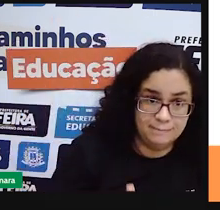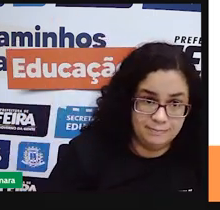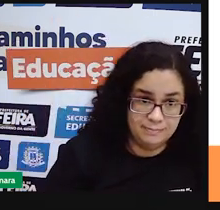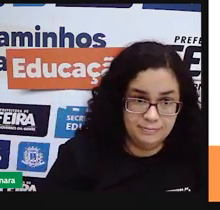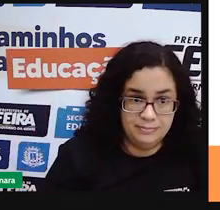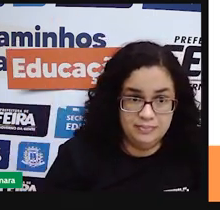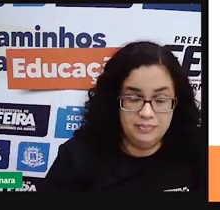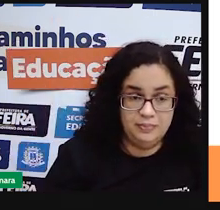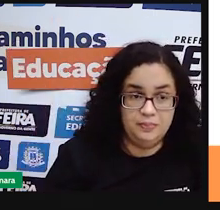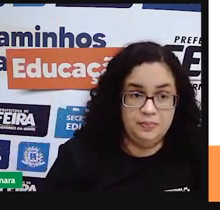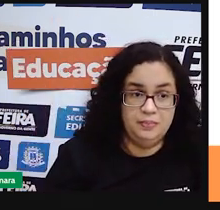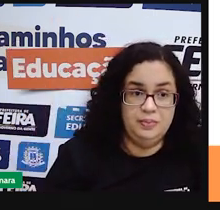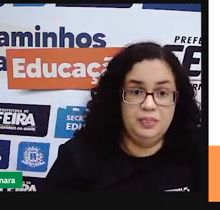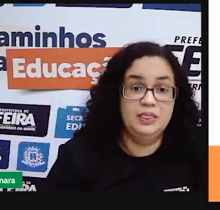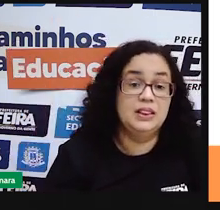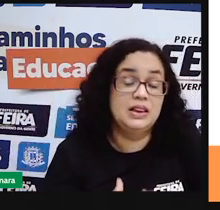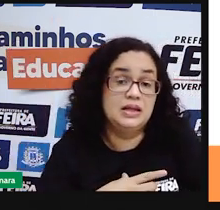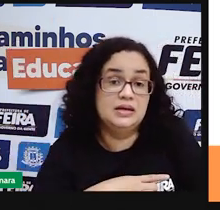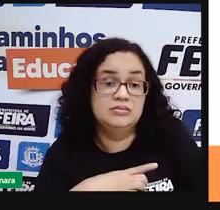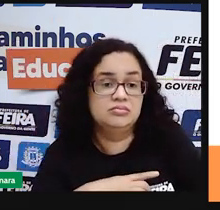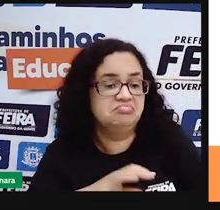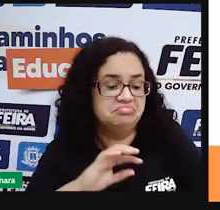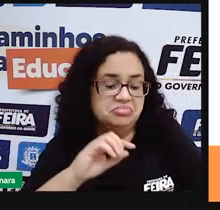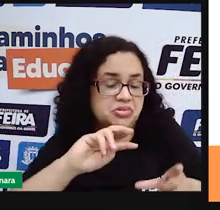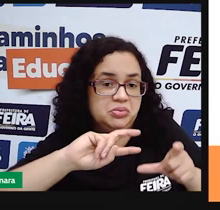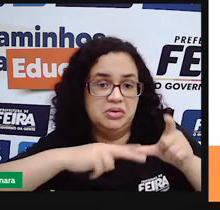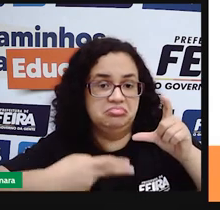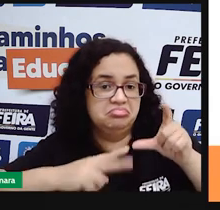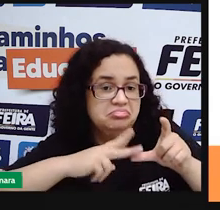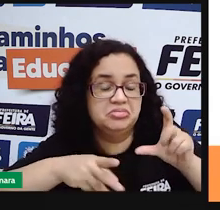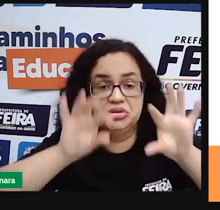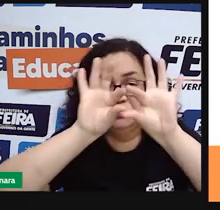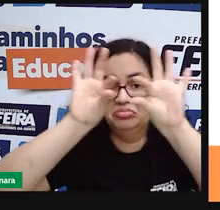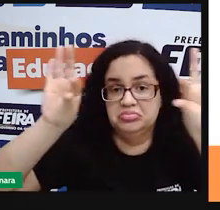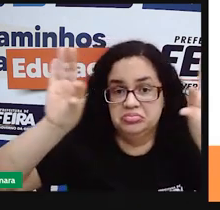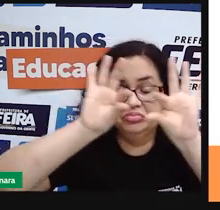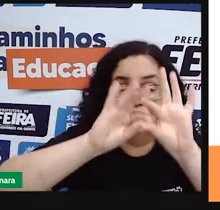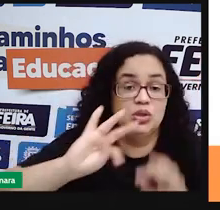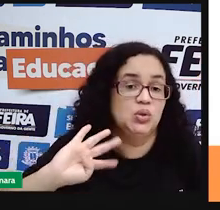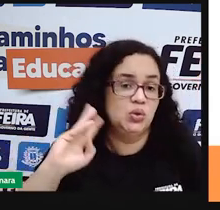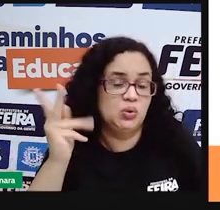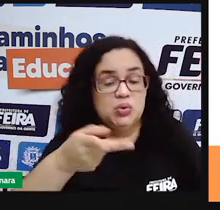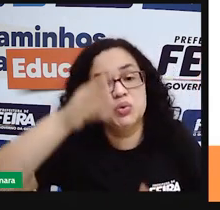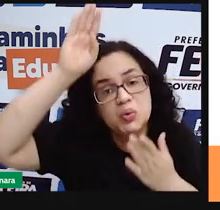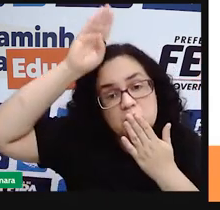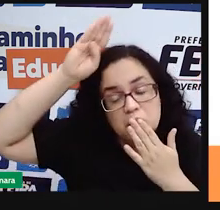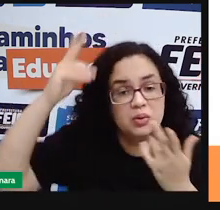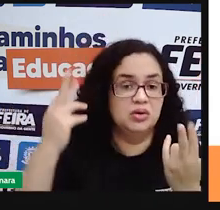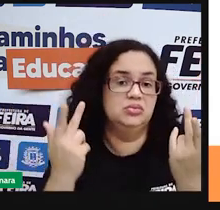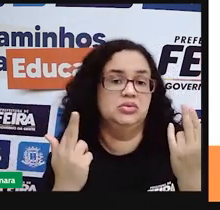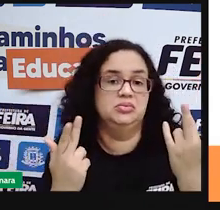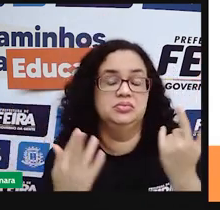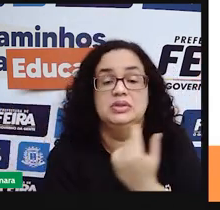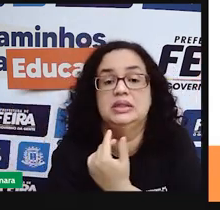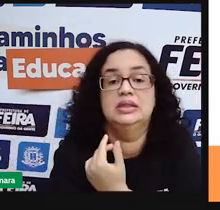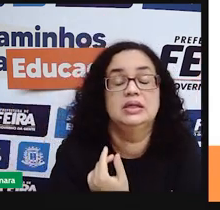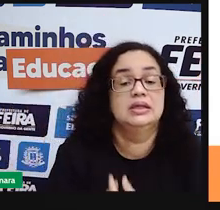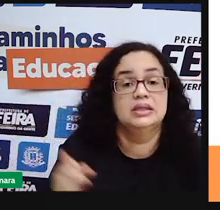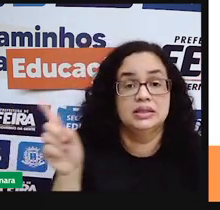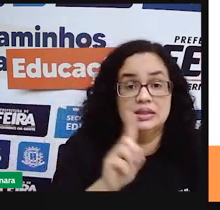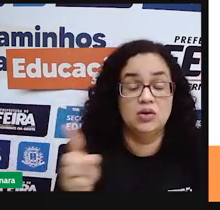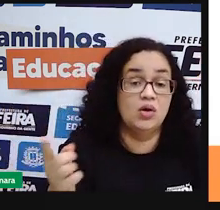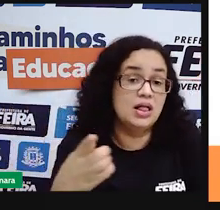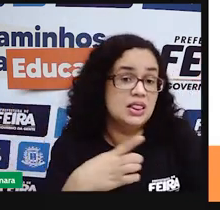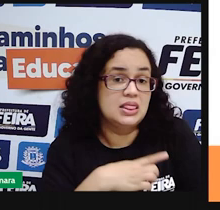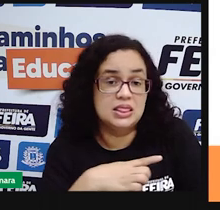desclassificar essa frase quando diz que todos os índios são iguais. Não. Os índios não